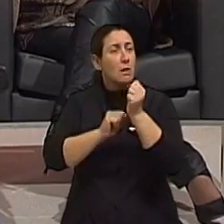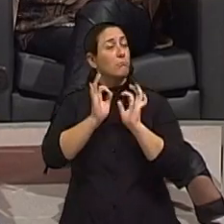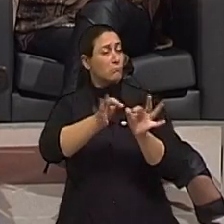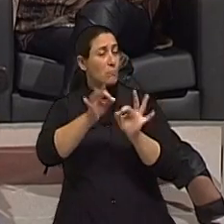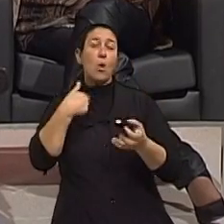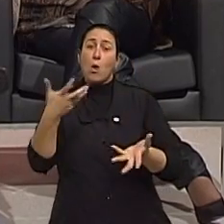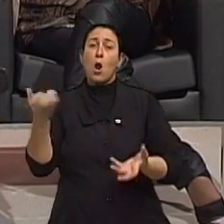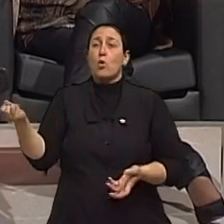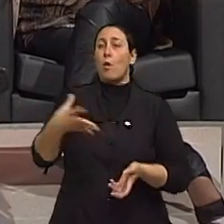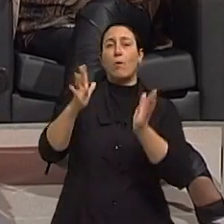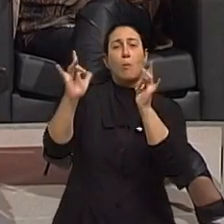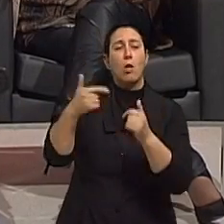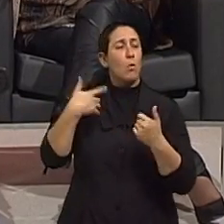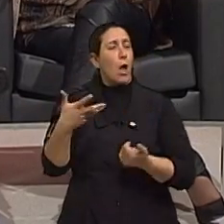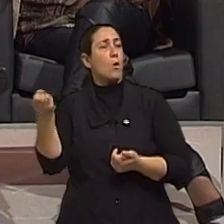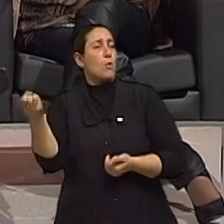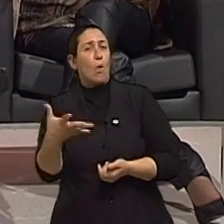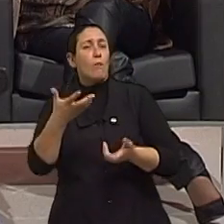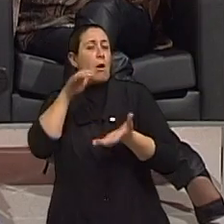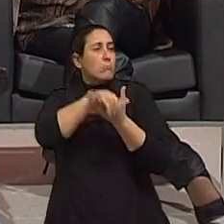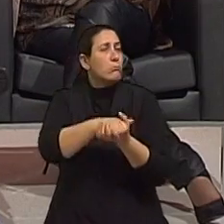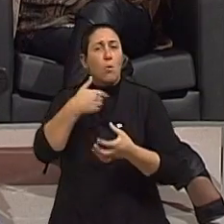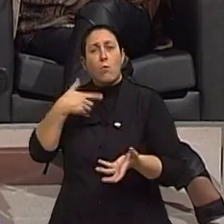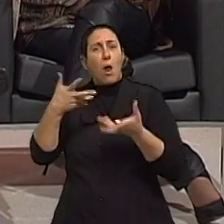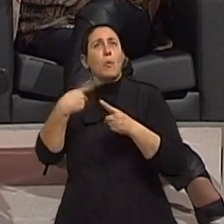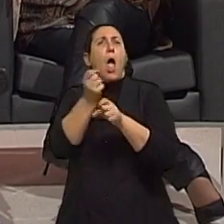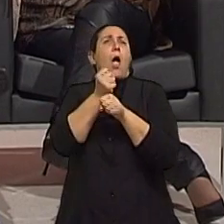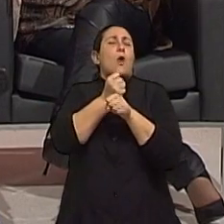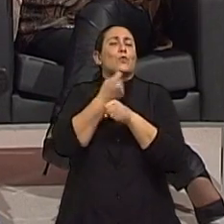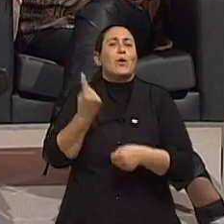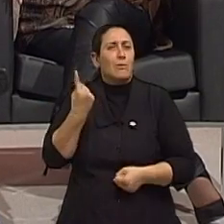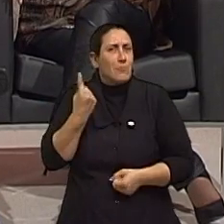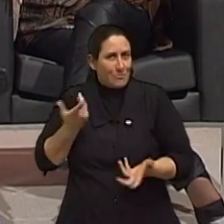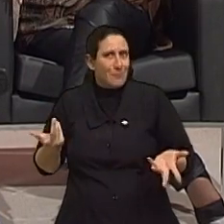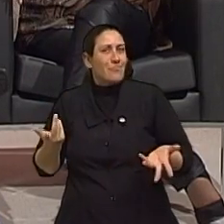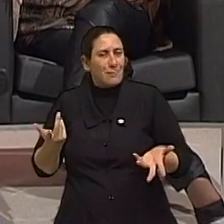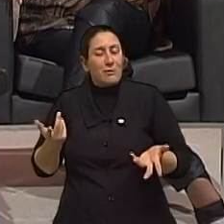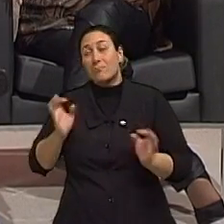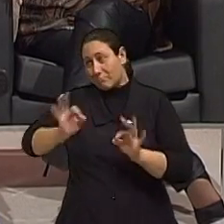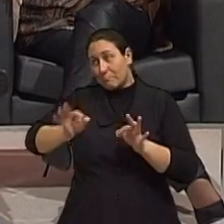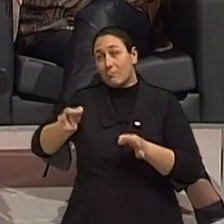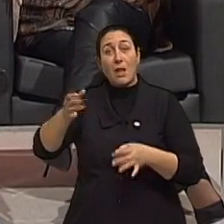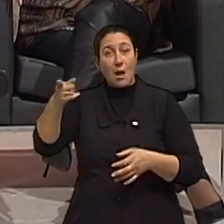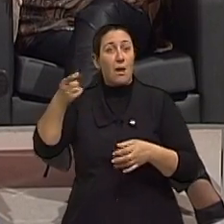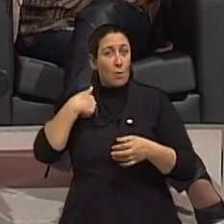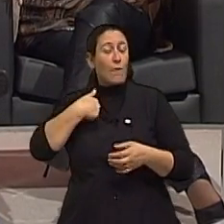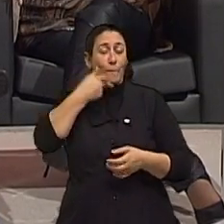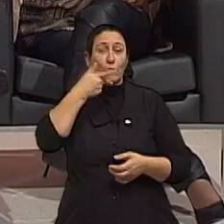nova companheira, eu quero ter um novo companheiro, estou sozinha há muitos anos, estou sozinha há muitos anos. É ou não é? Com certeza, quero de novo